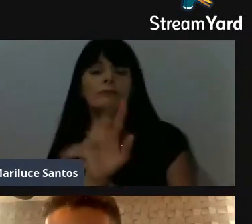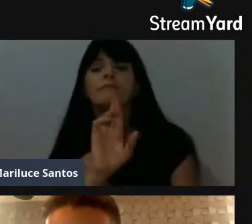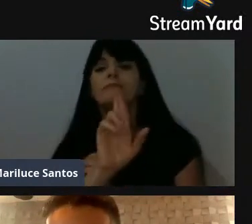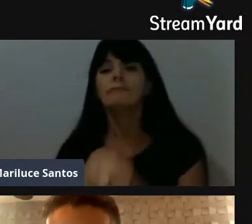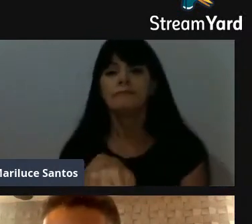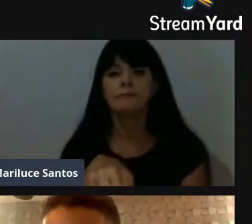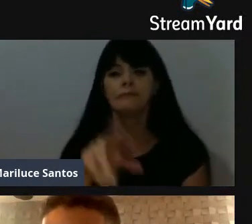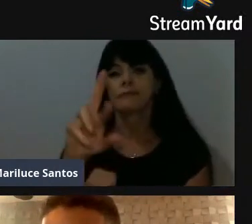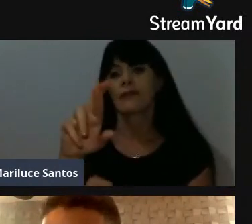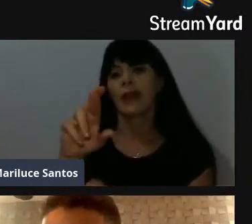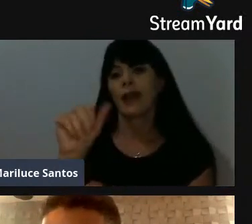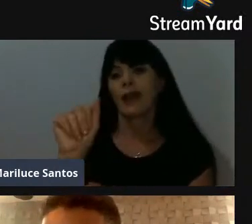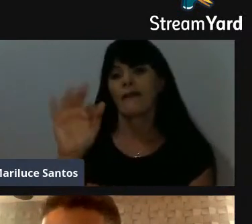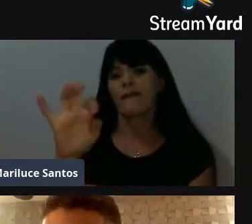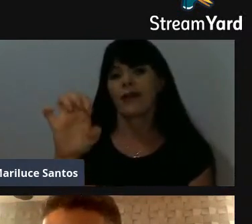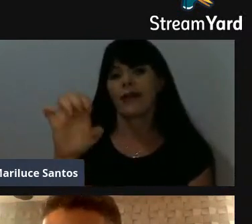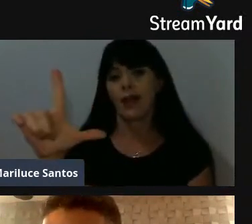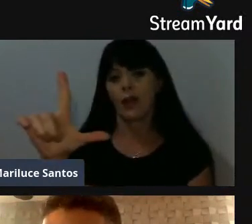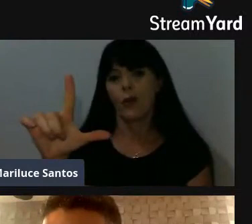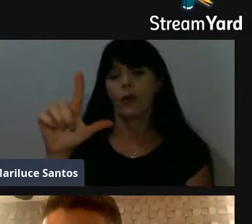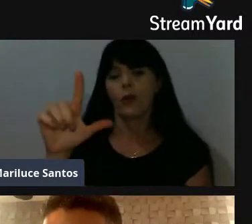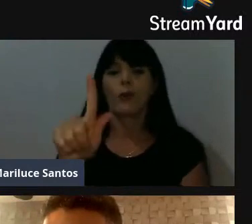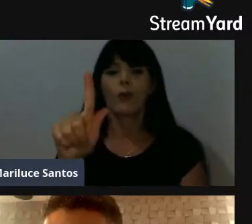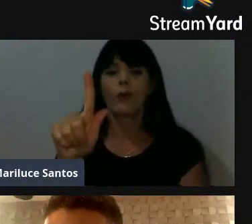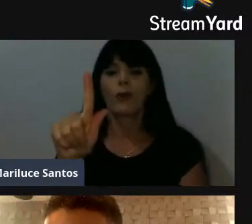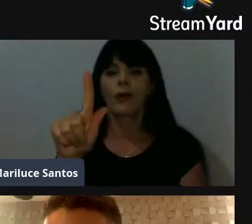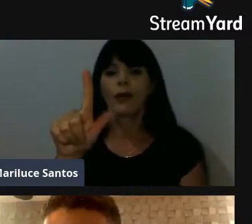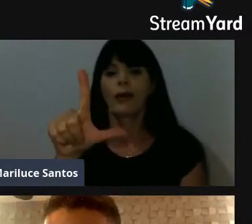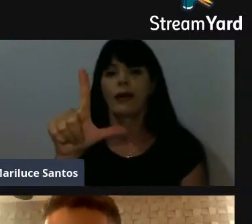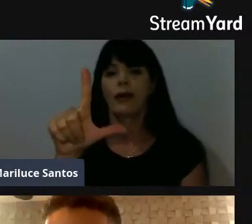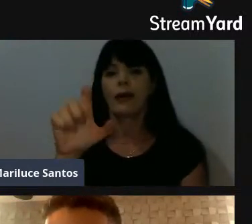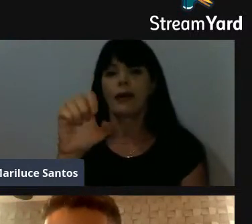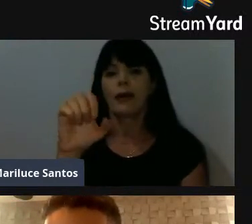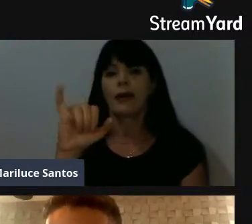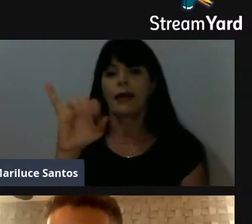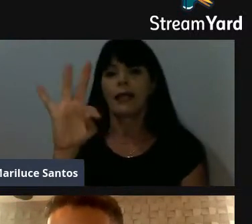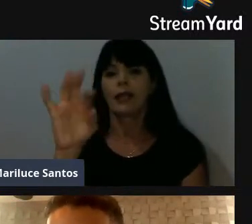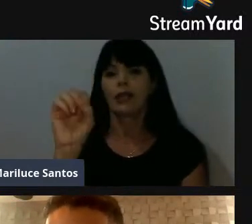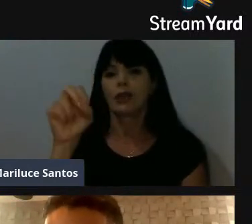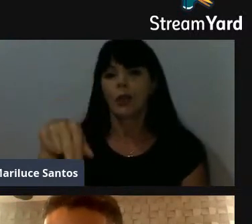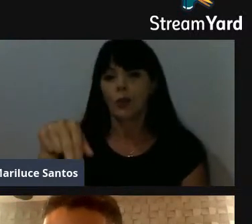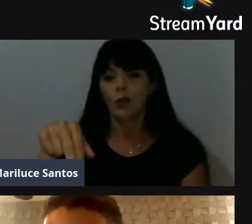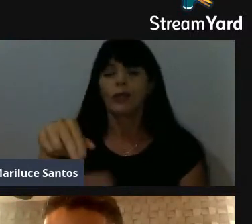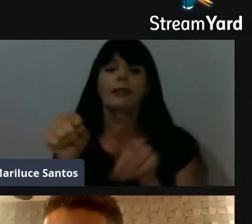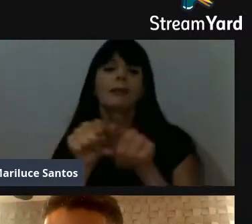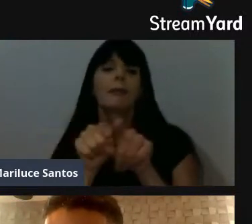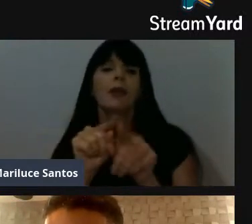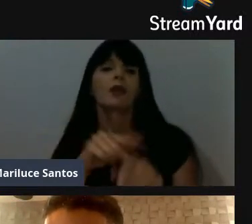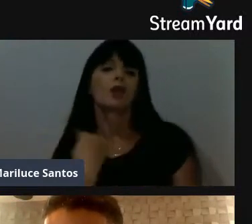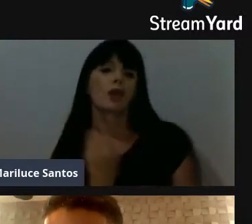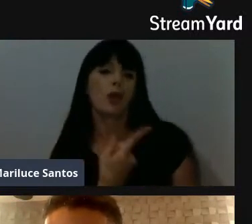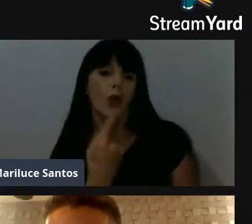Rafael, Gleiton e os ex-alunos, e os nossos alunos.